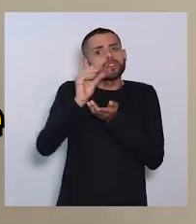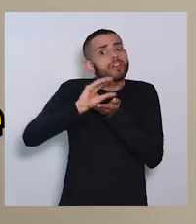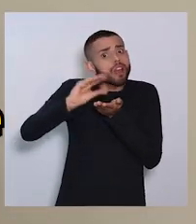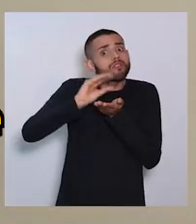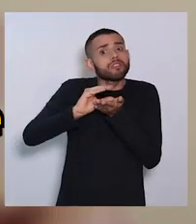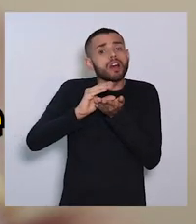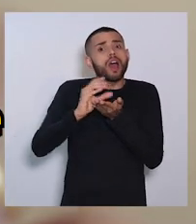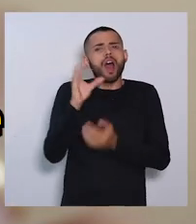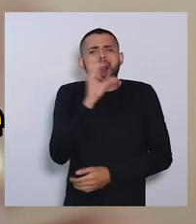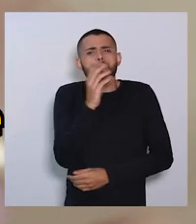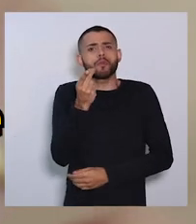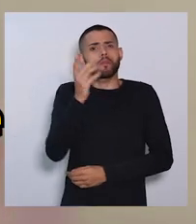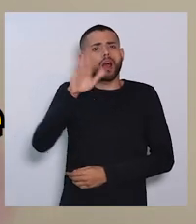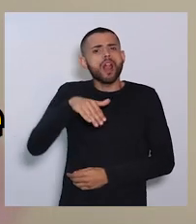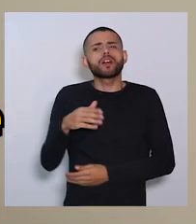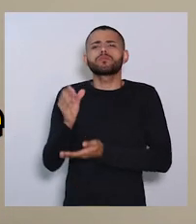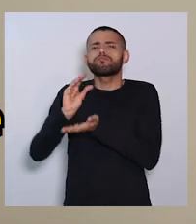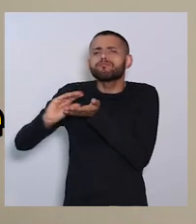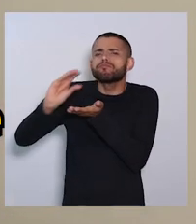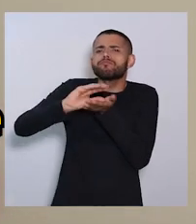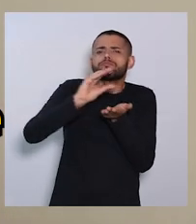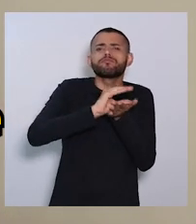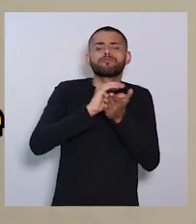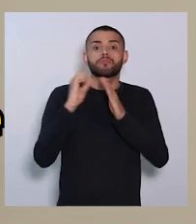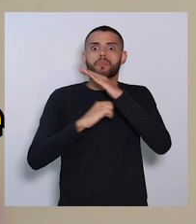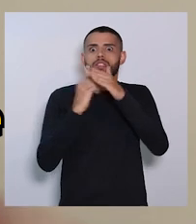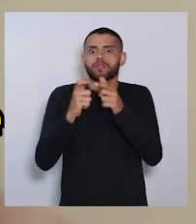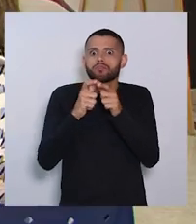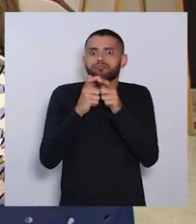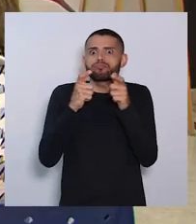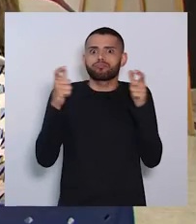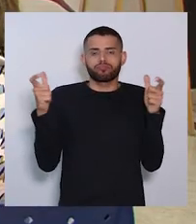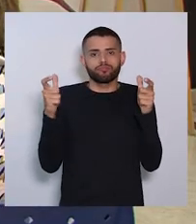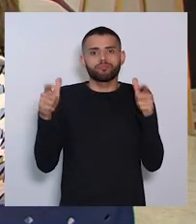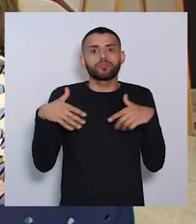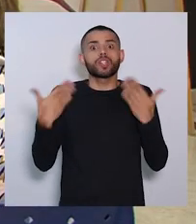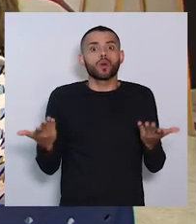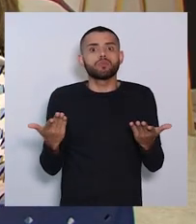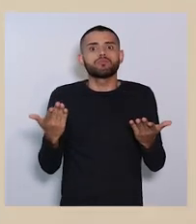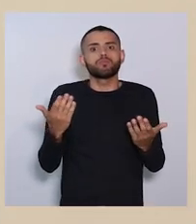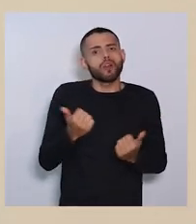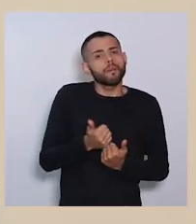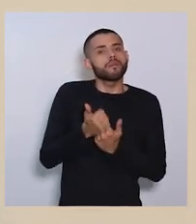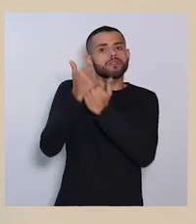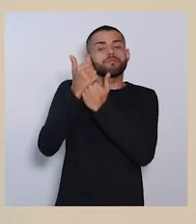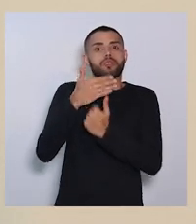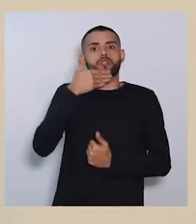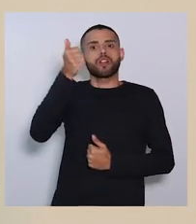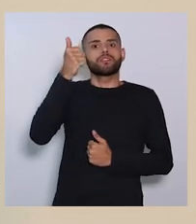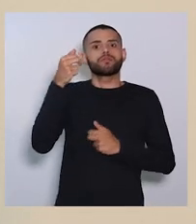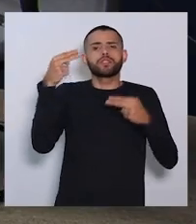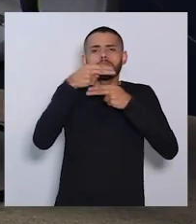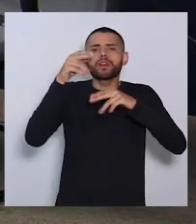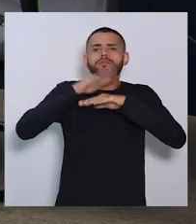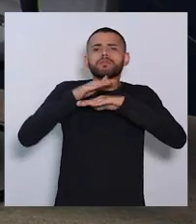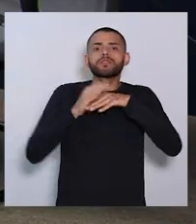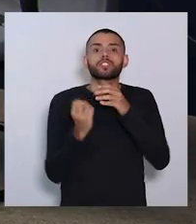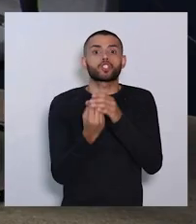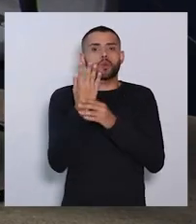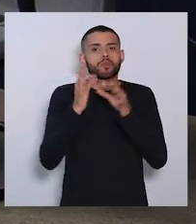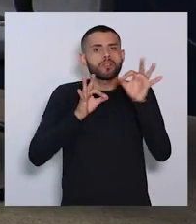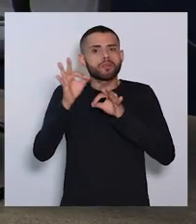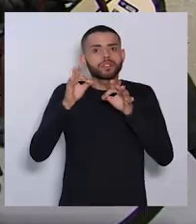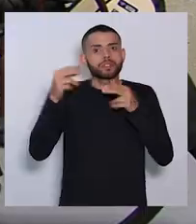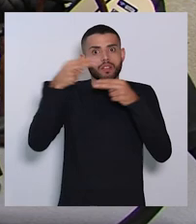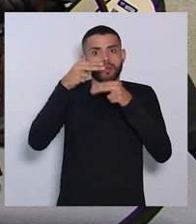rápido e barato para investir e ampliar seus negócios. Para ampliar o apoio, o Sebrae criou o programa Sebrae Mais